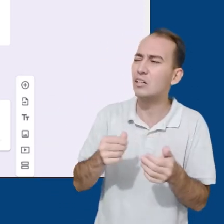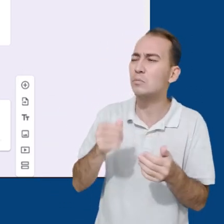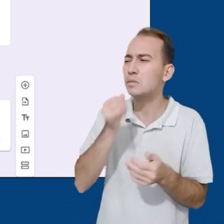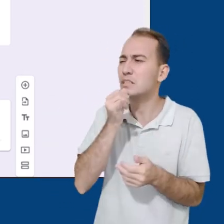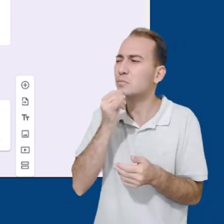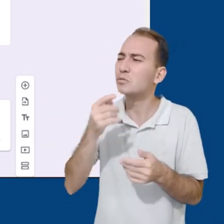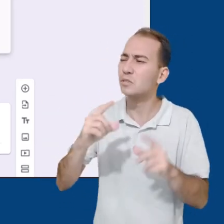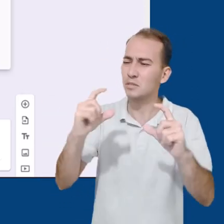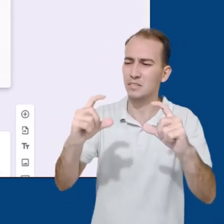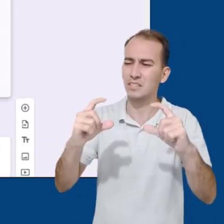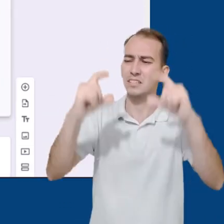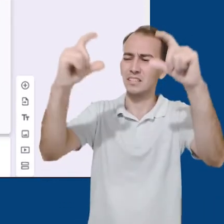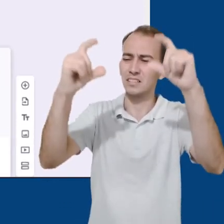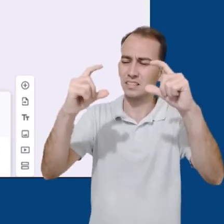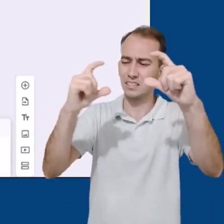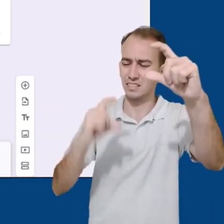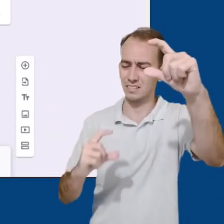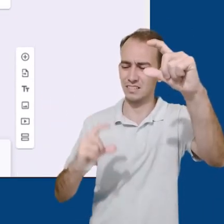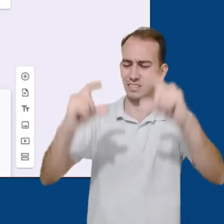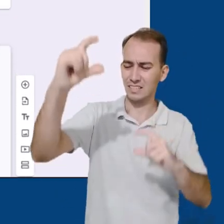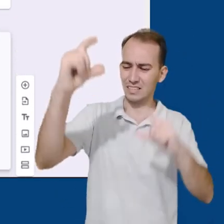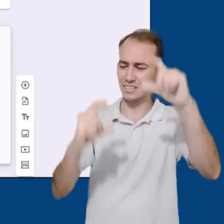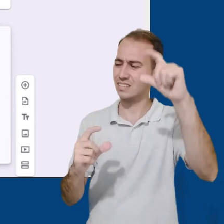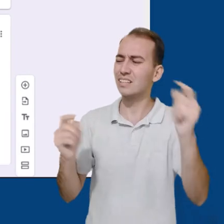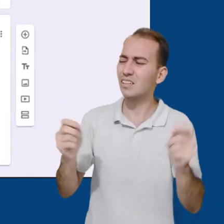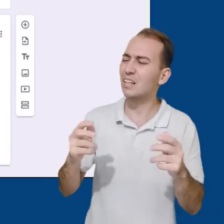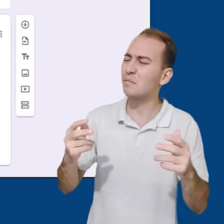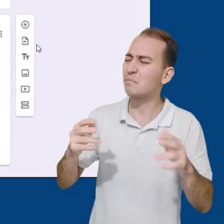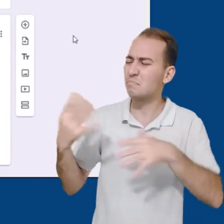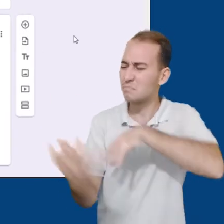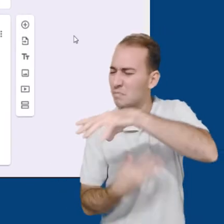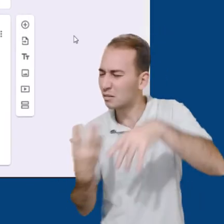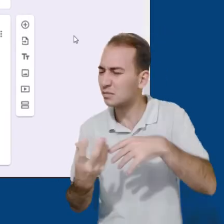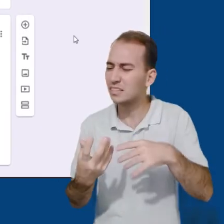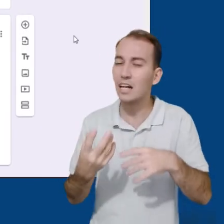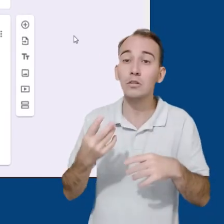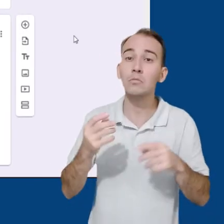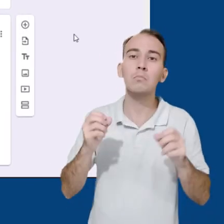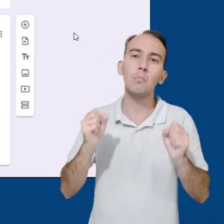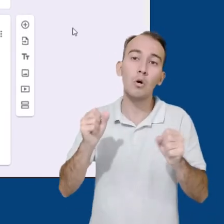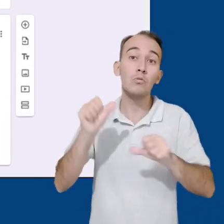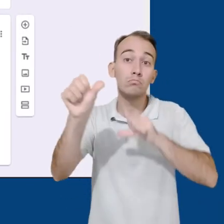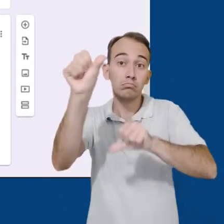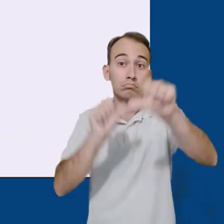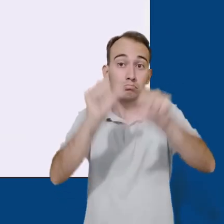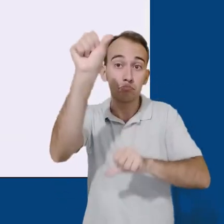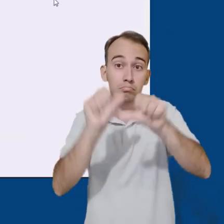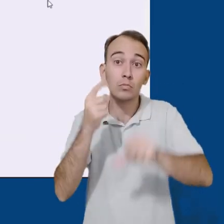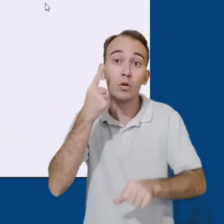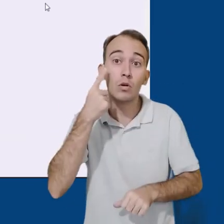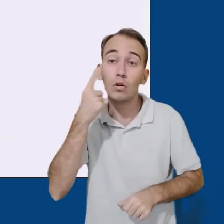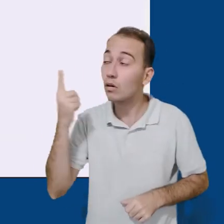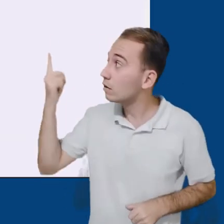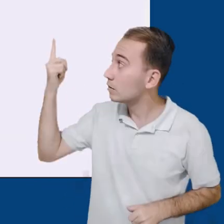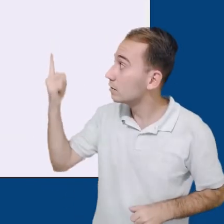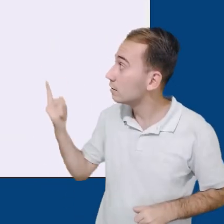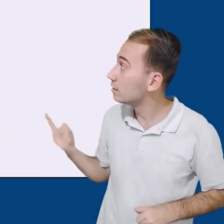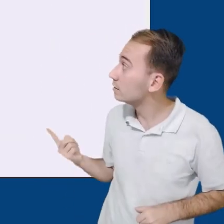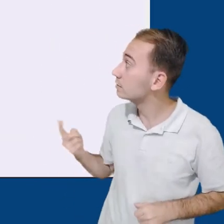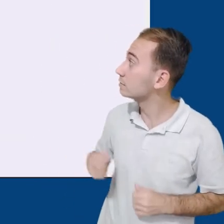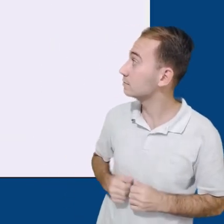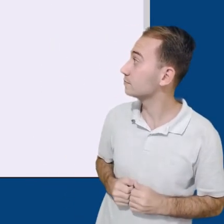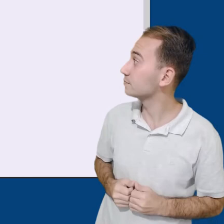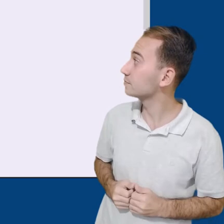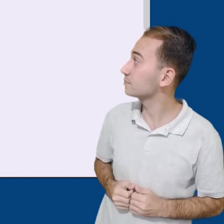errado, não precisa desfazer a ação. Basta arrastar a pergunta que deseja para a sessão correta. Fica dividido dessa maneira.